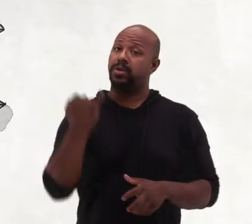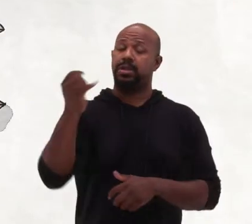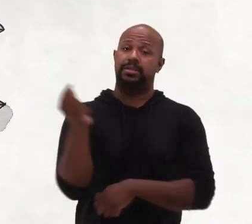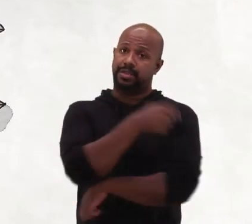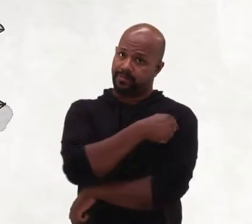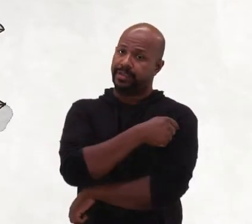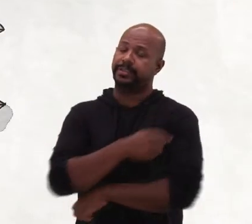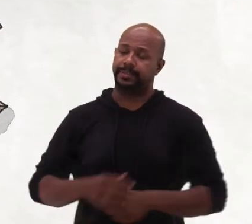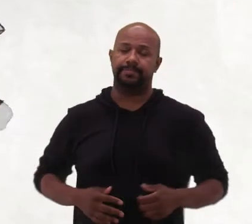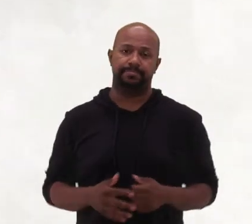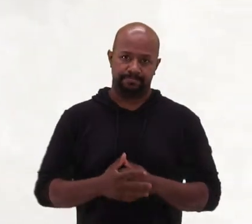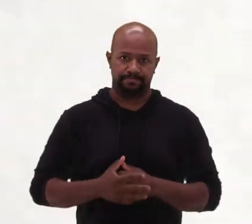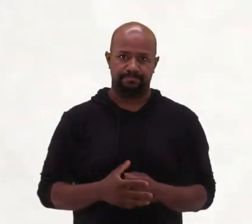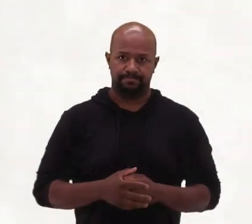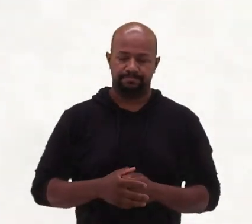vacinas.